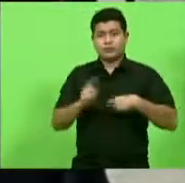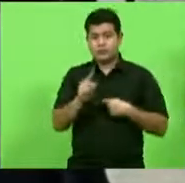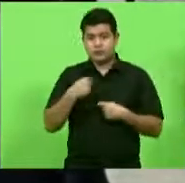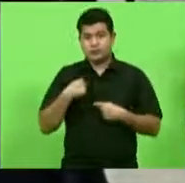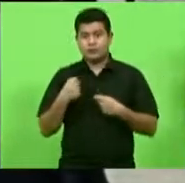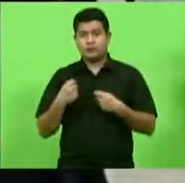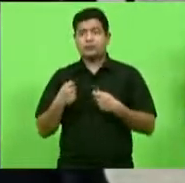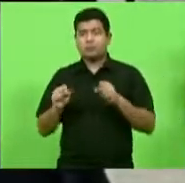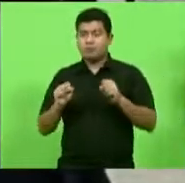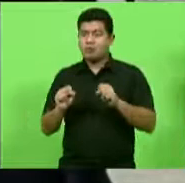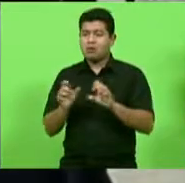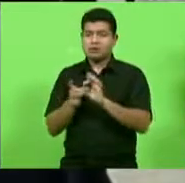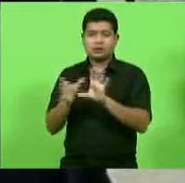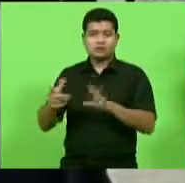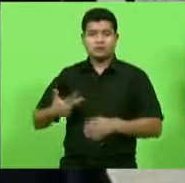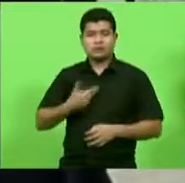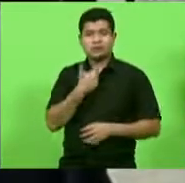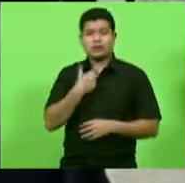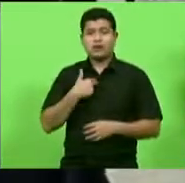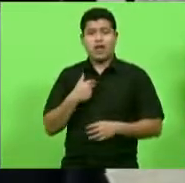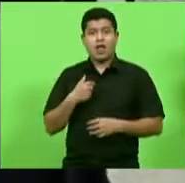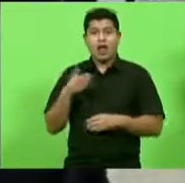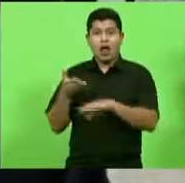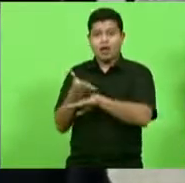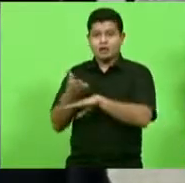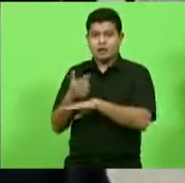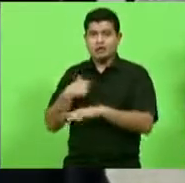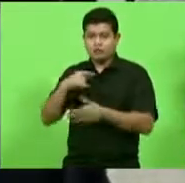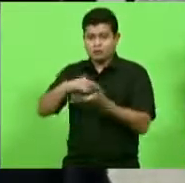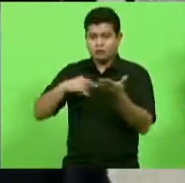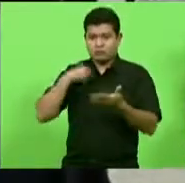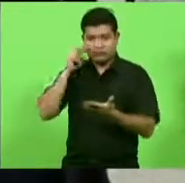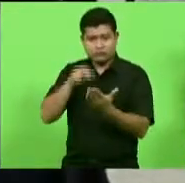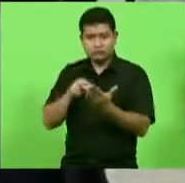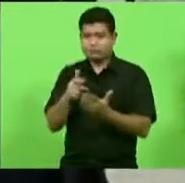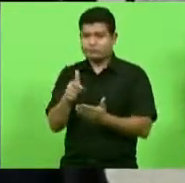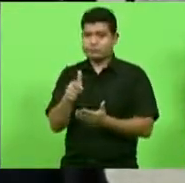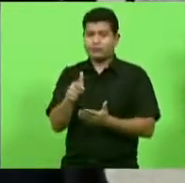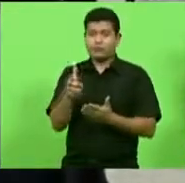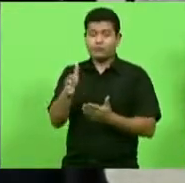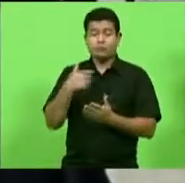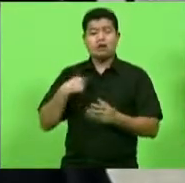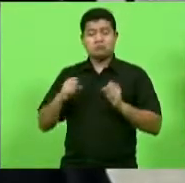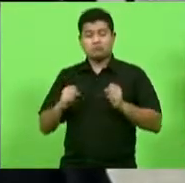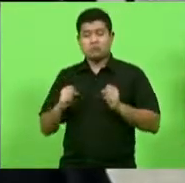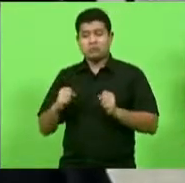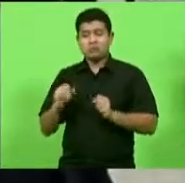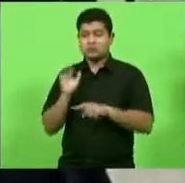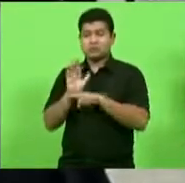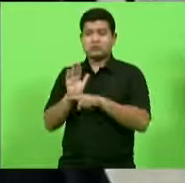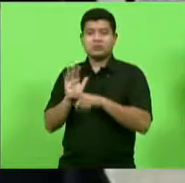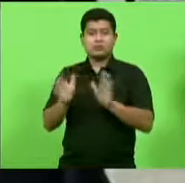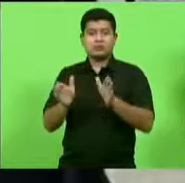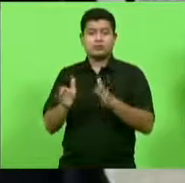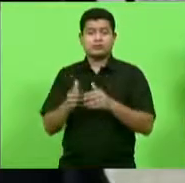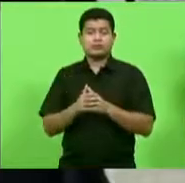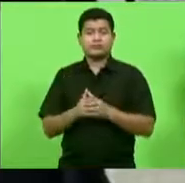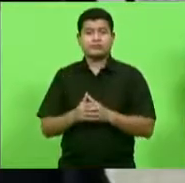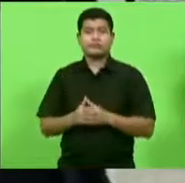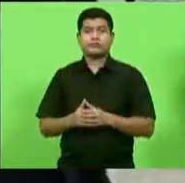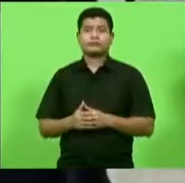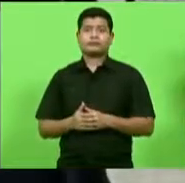documento mas já é uma um avanço nesse sentido que vai retirar né da